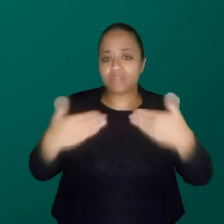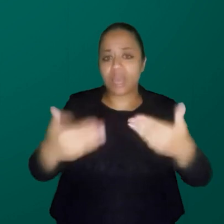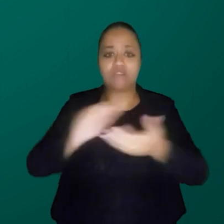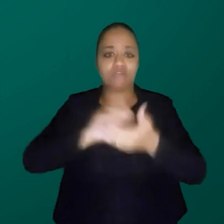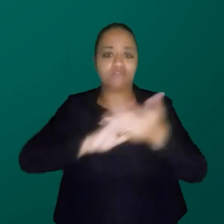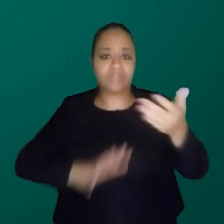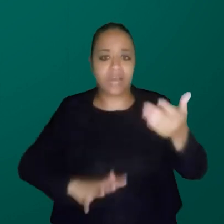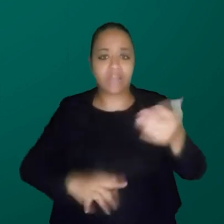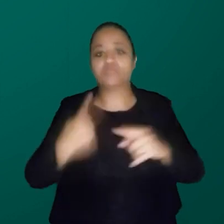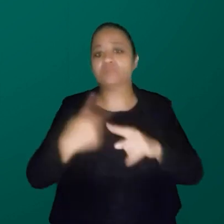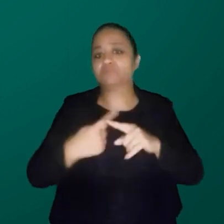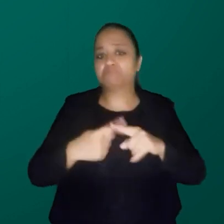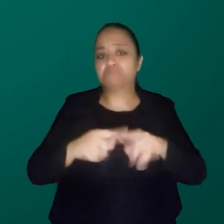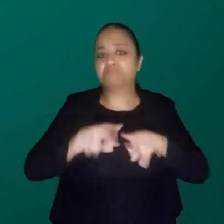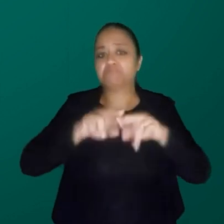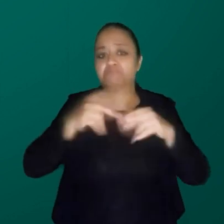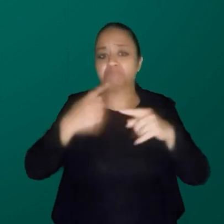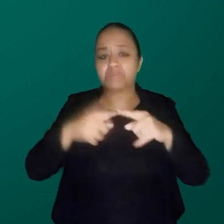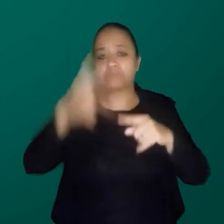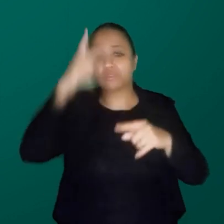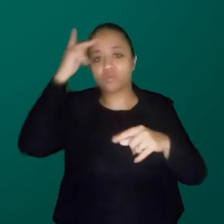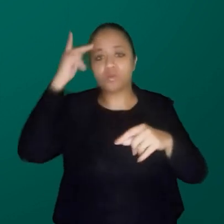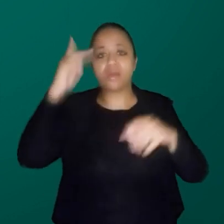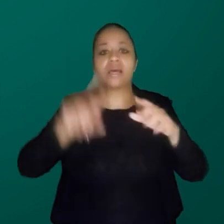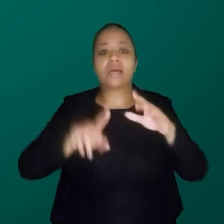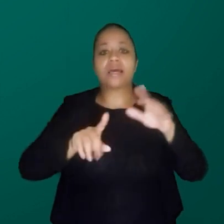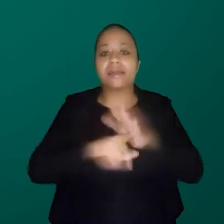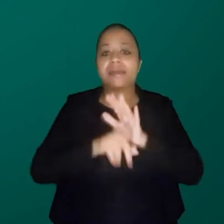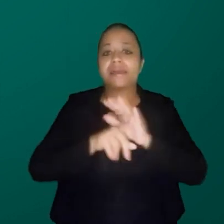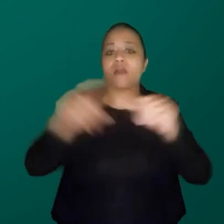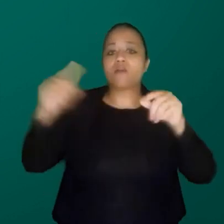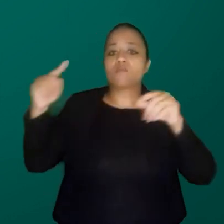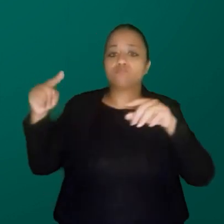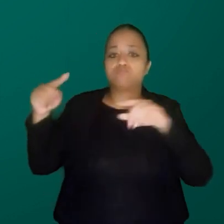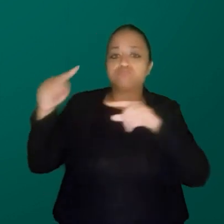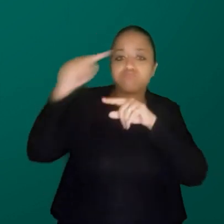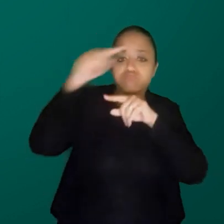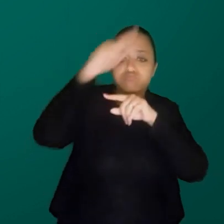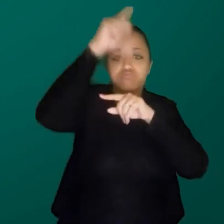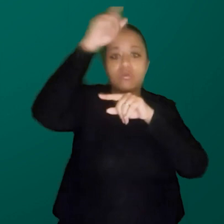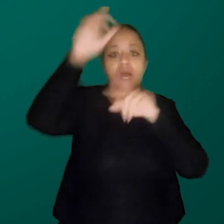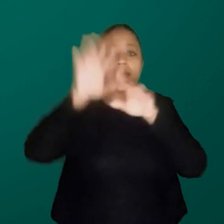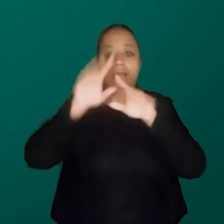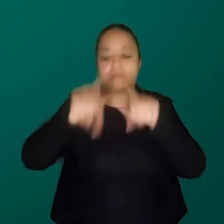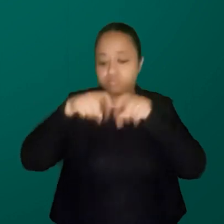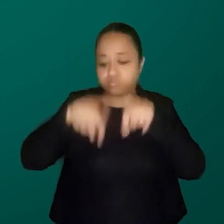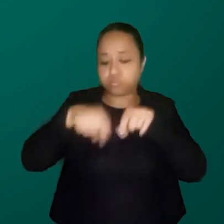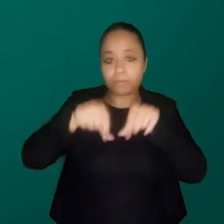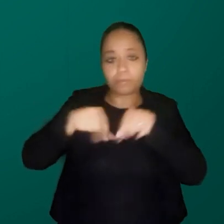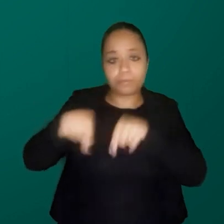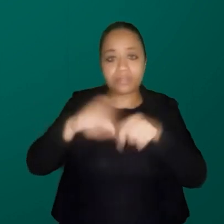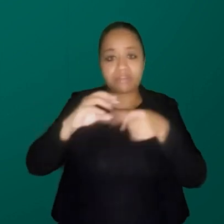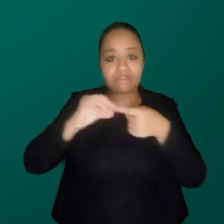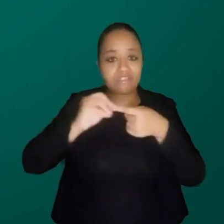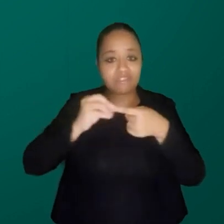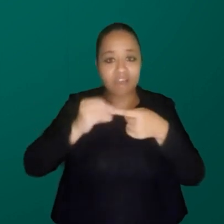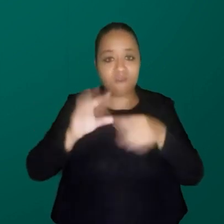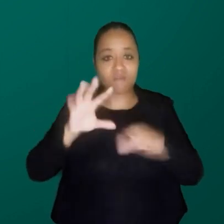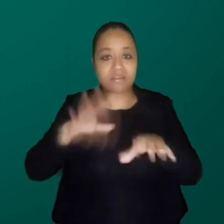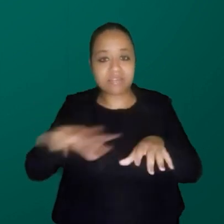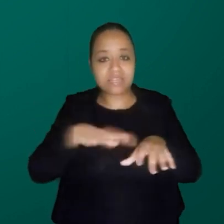legados do astronauta plantador de feijão é que ele deixou um setor muito bom de